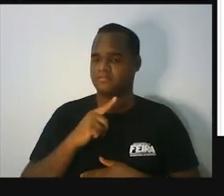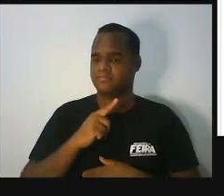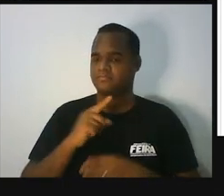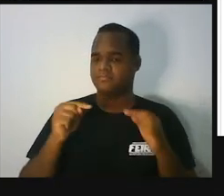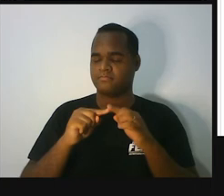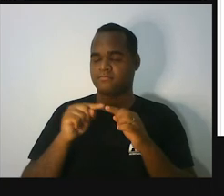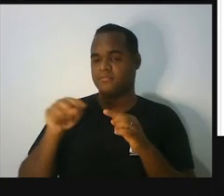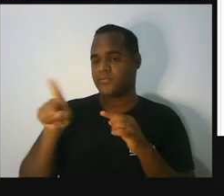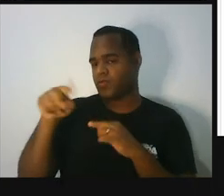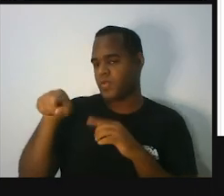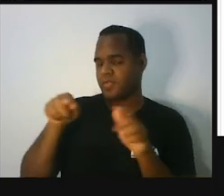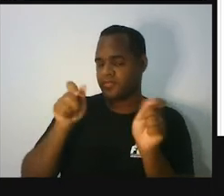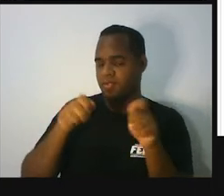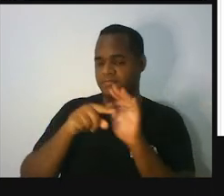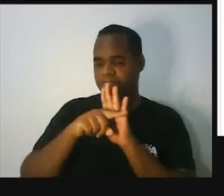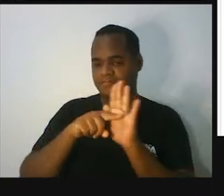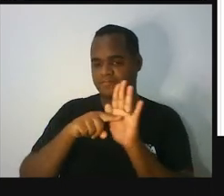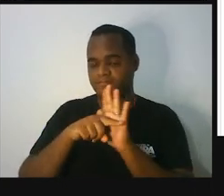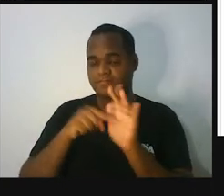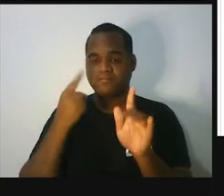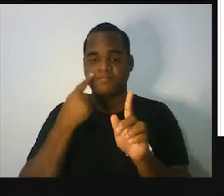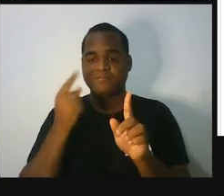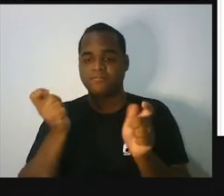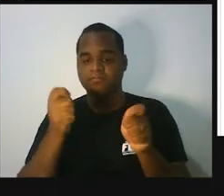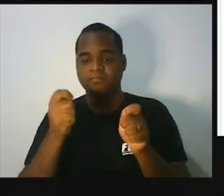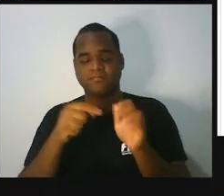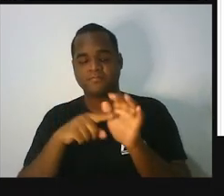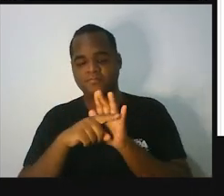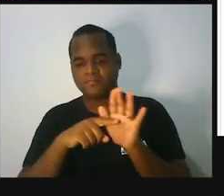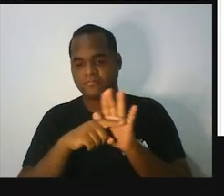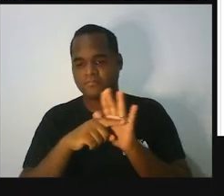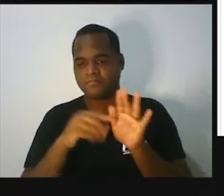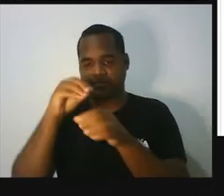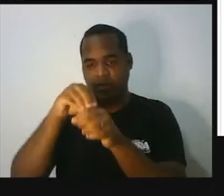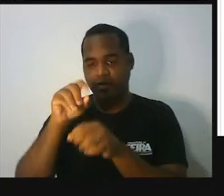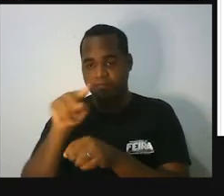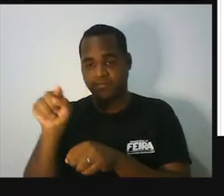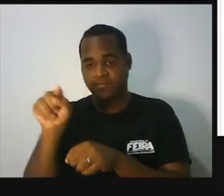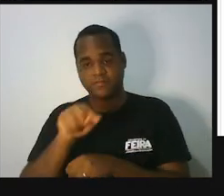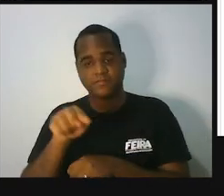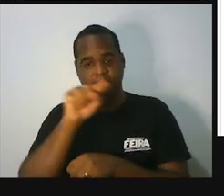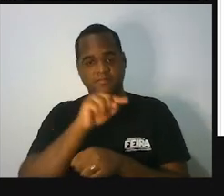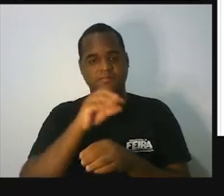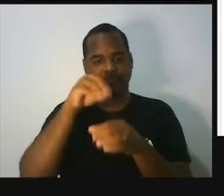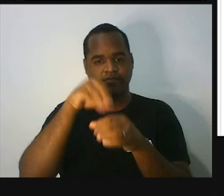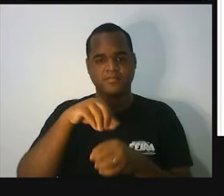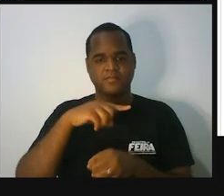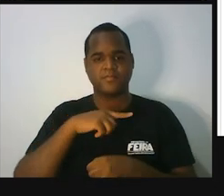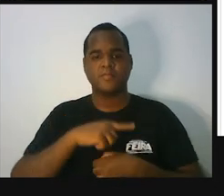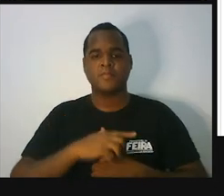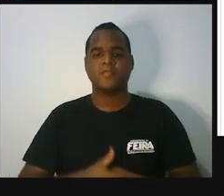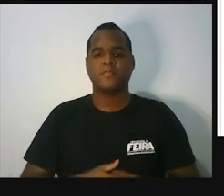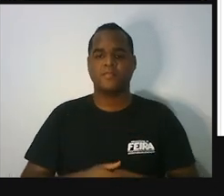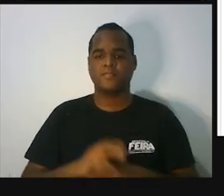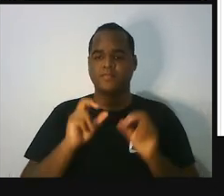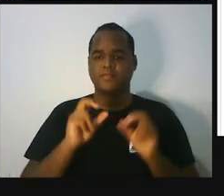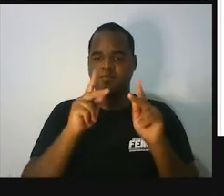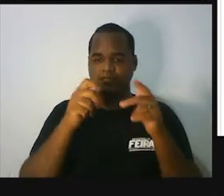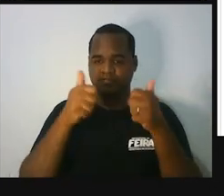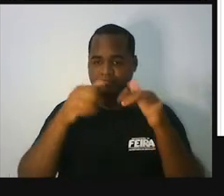gente analisa, quando a gente olha os ângulos internos do triângulo. Certo? Bacana?